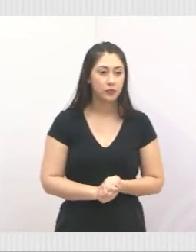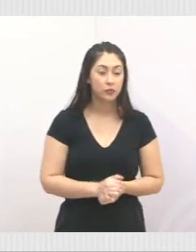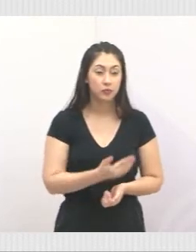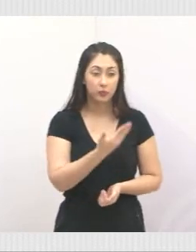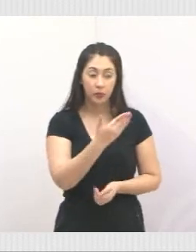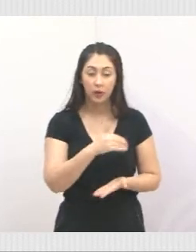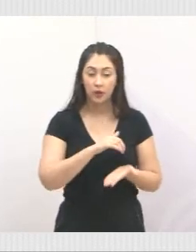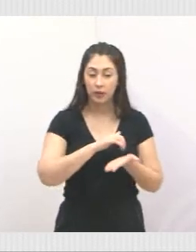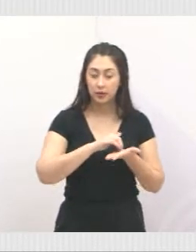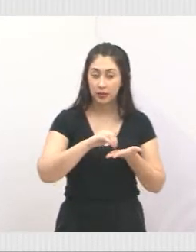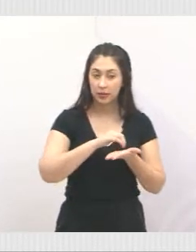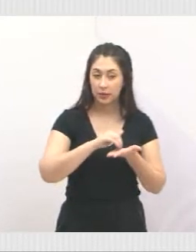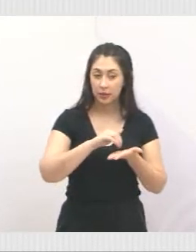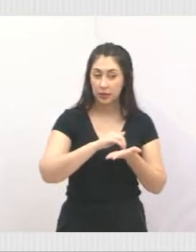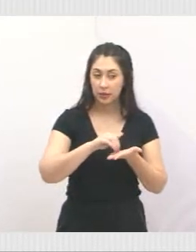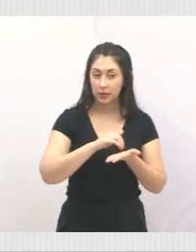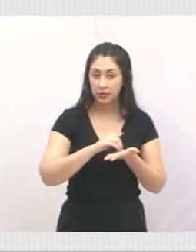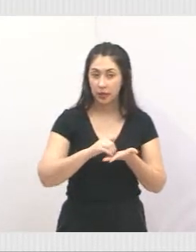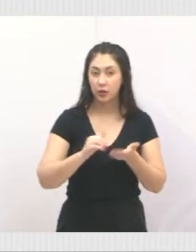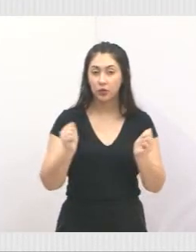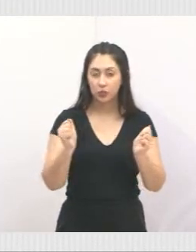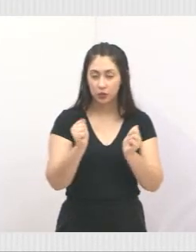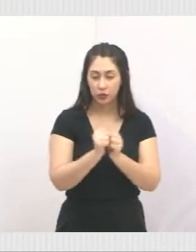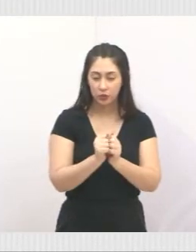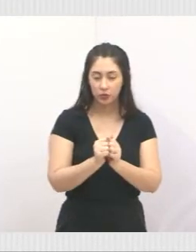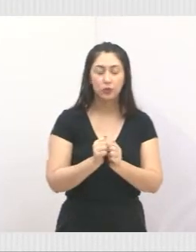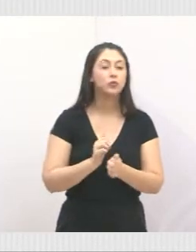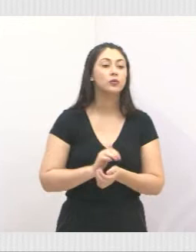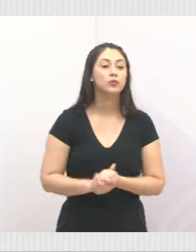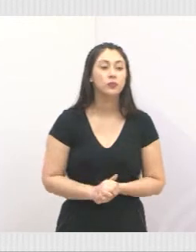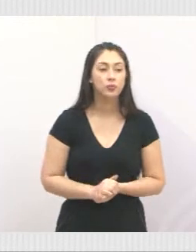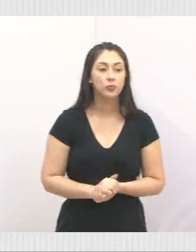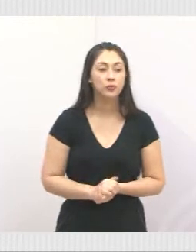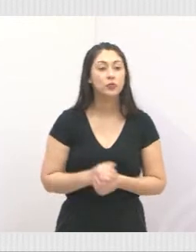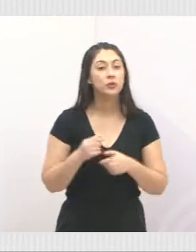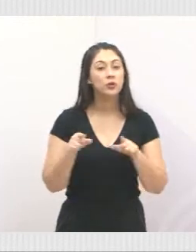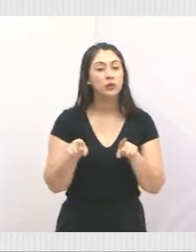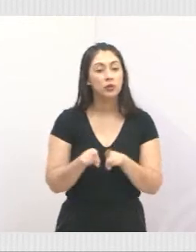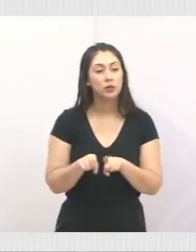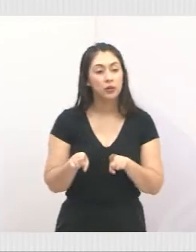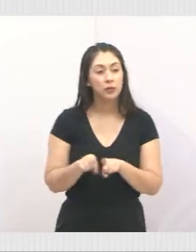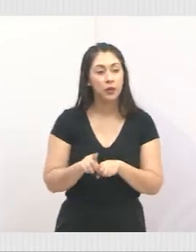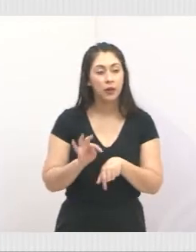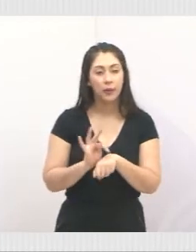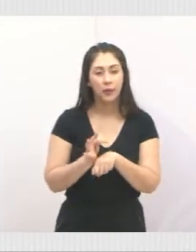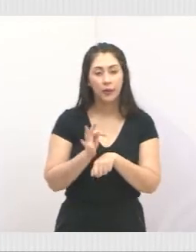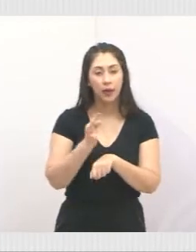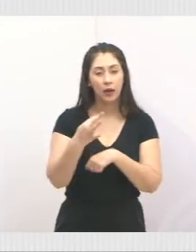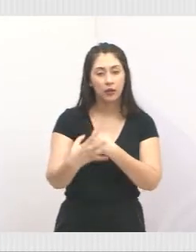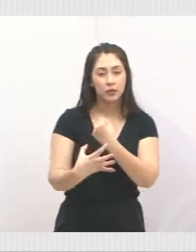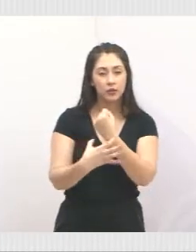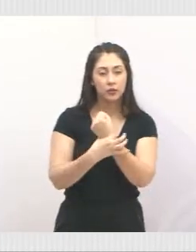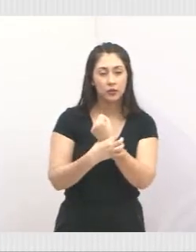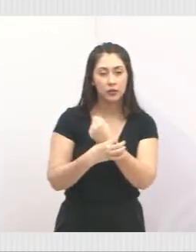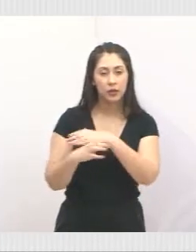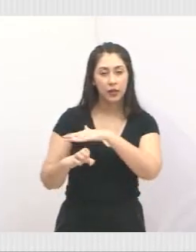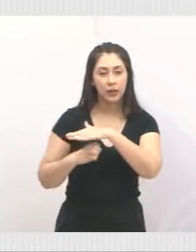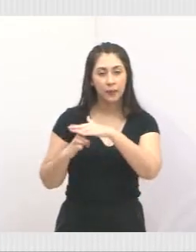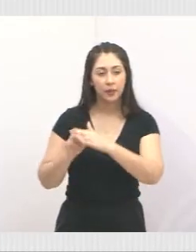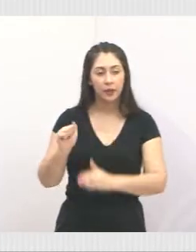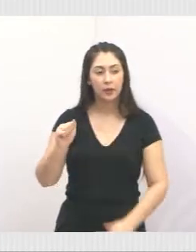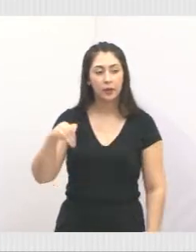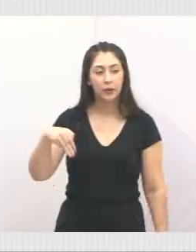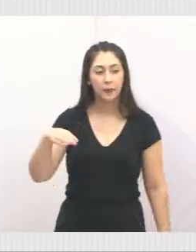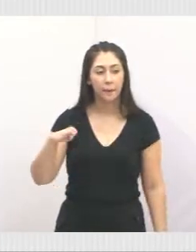Olha lá, o secretário de Infraestrutura esteve conosco lá, juntamente com os técnicos de segurança da empresa Ambev, porque